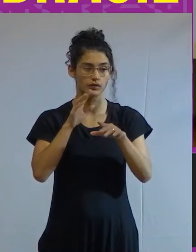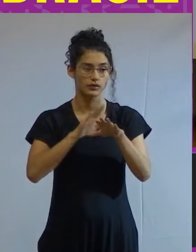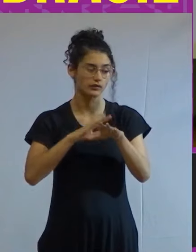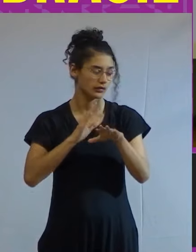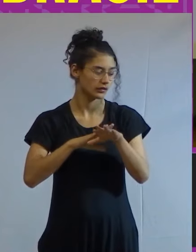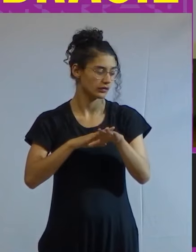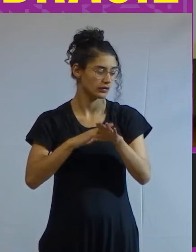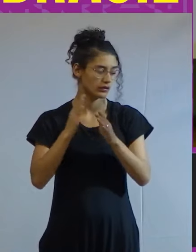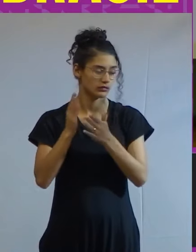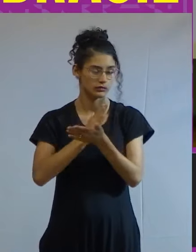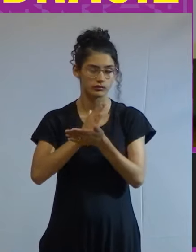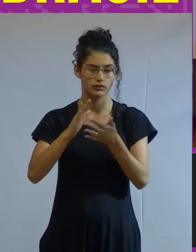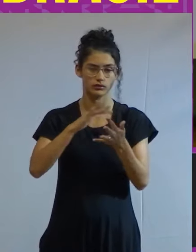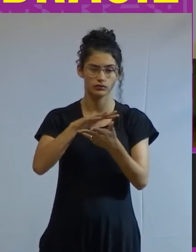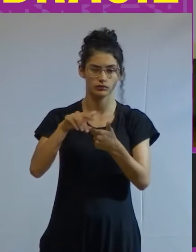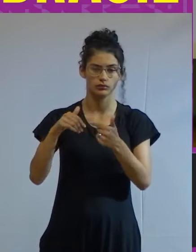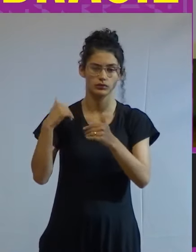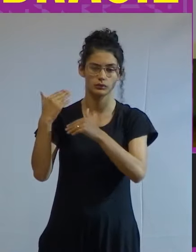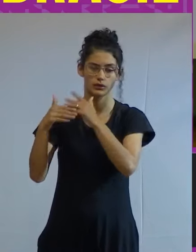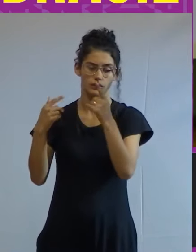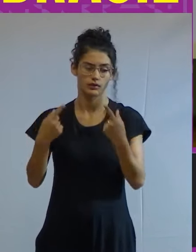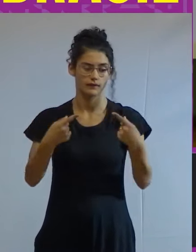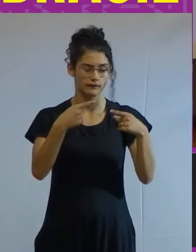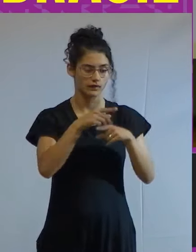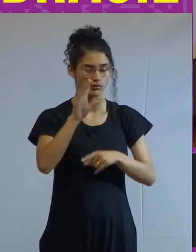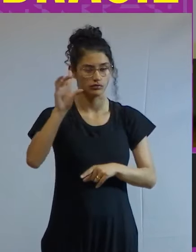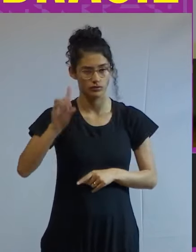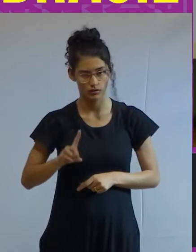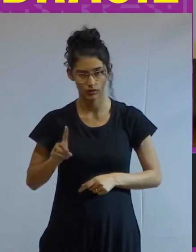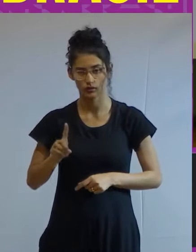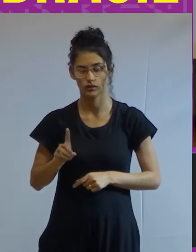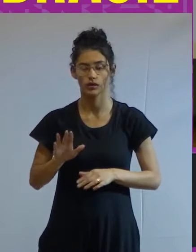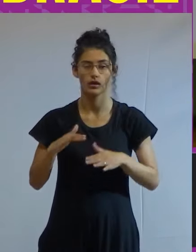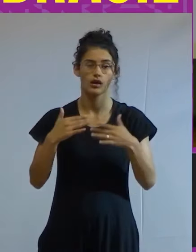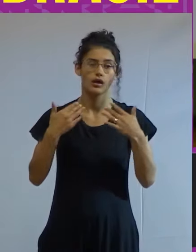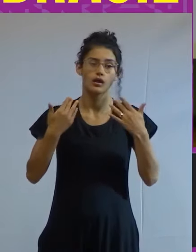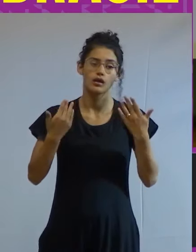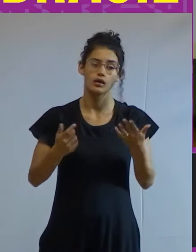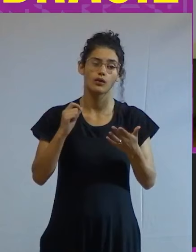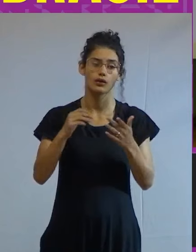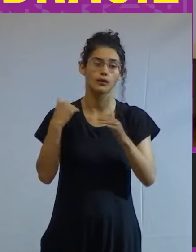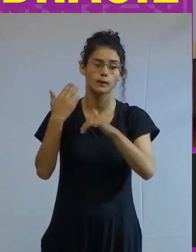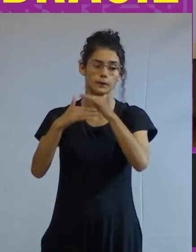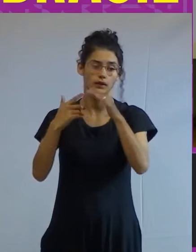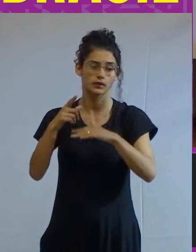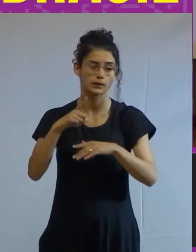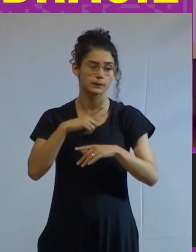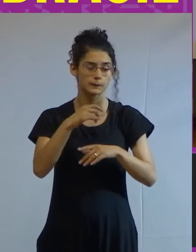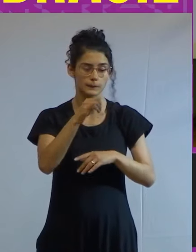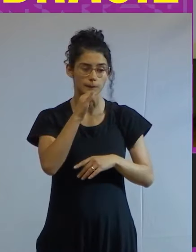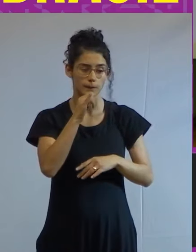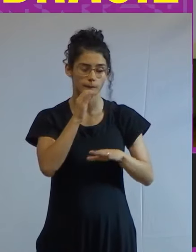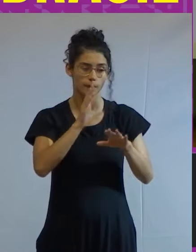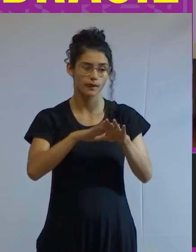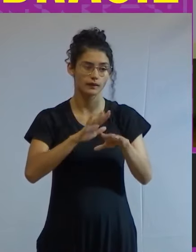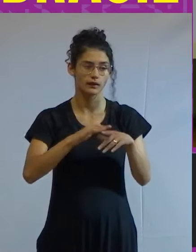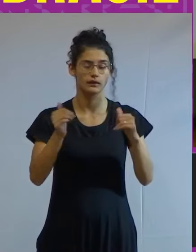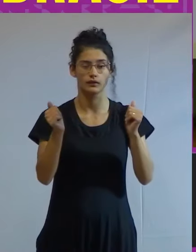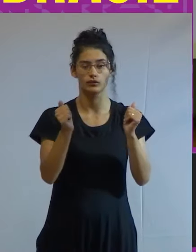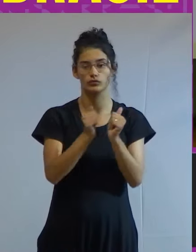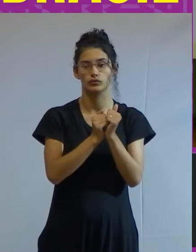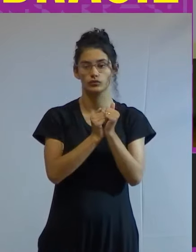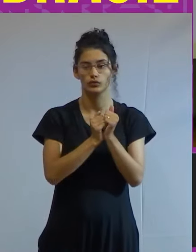se a divisão do mundo é progressismo versus extrema direita então que o progressismo pelo menos se faça em torno